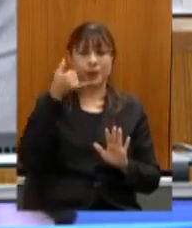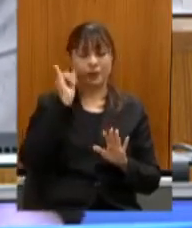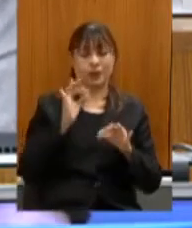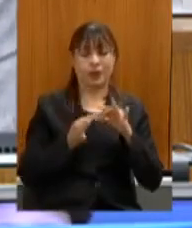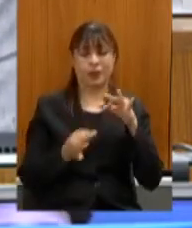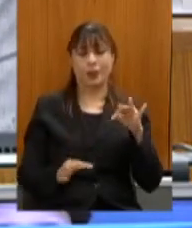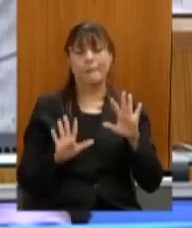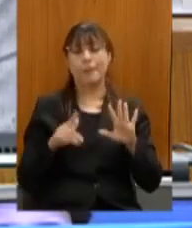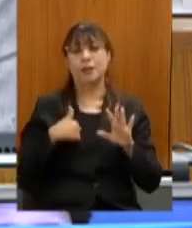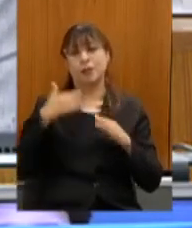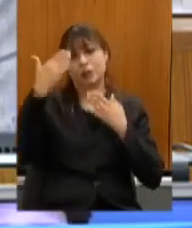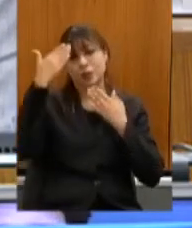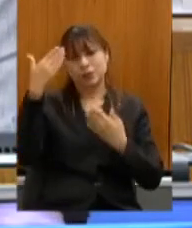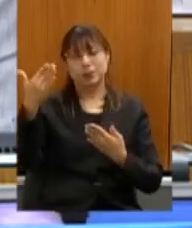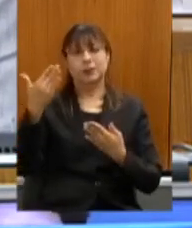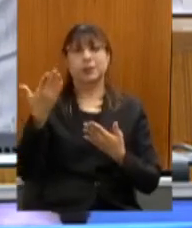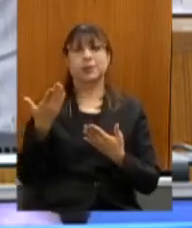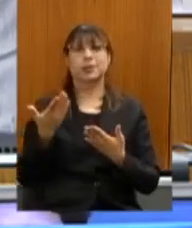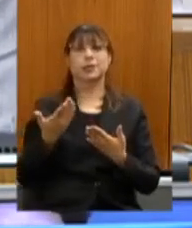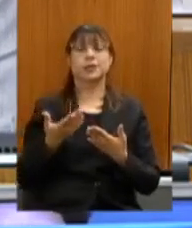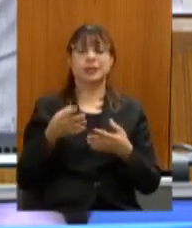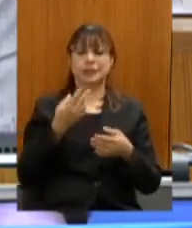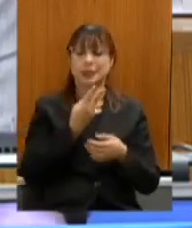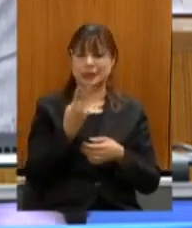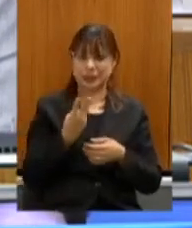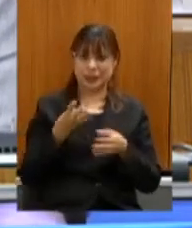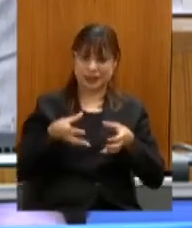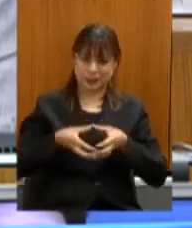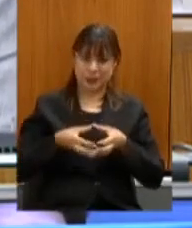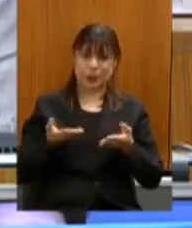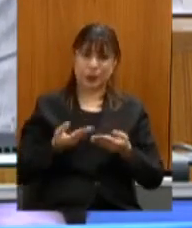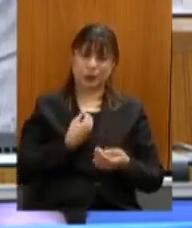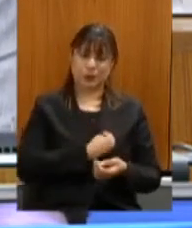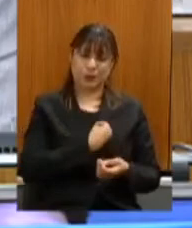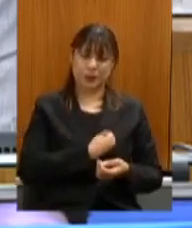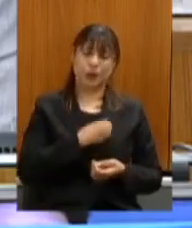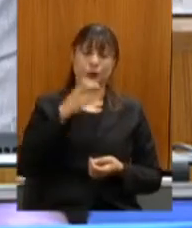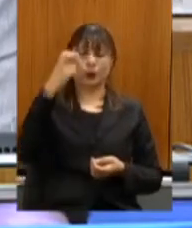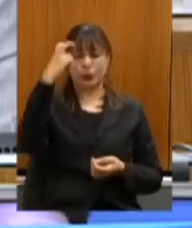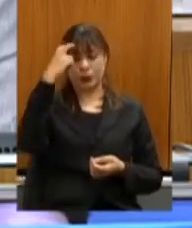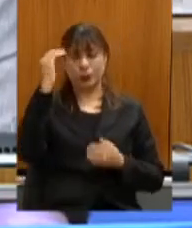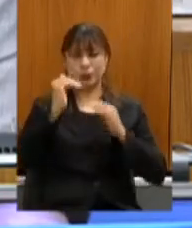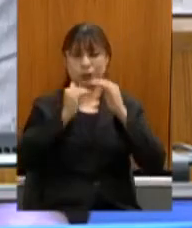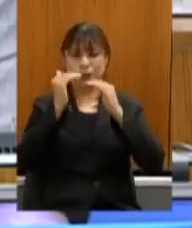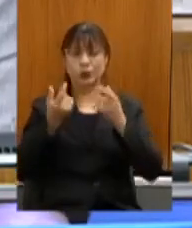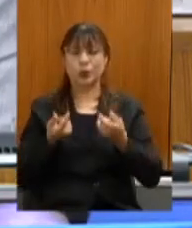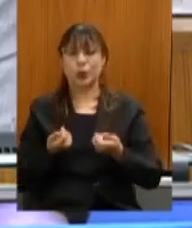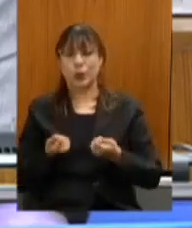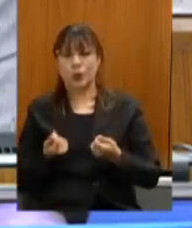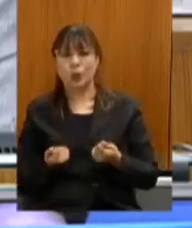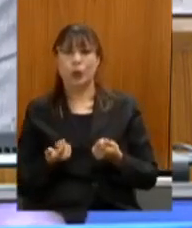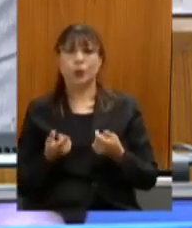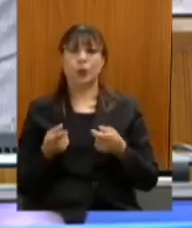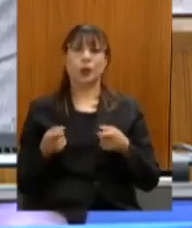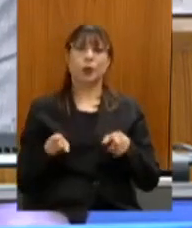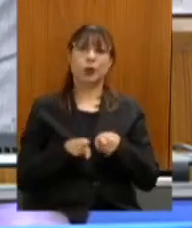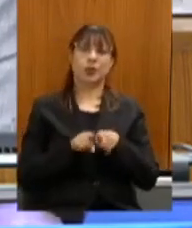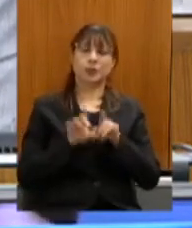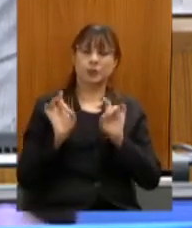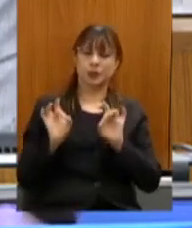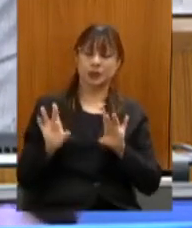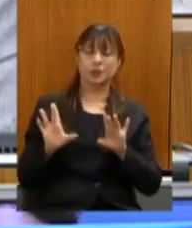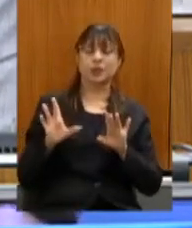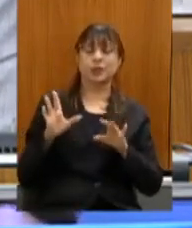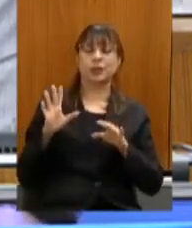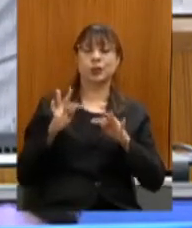mas eu agradeço demais aos deputados das três comissões de cultura desenvolvimento econômico e a extraordinária de turismo